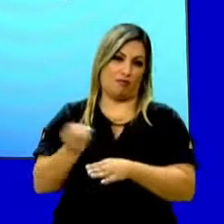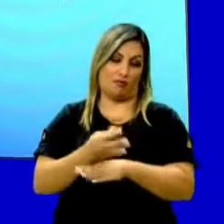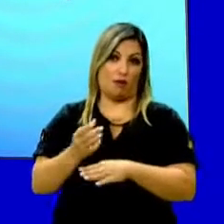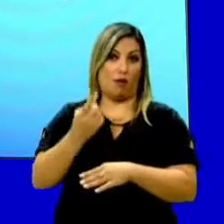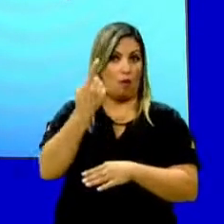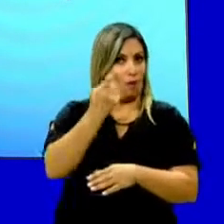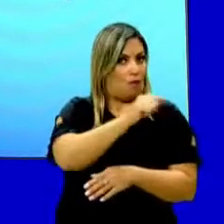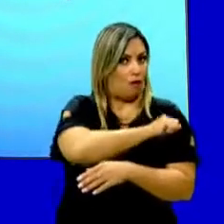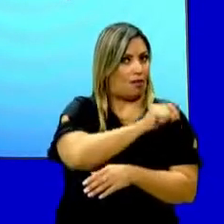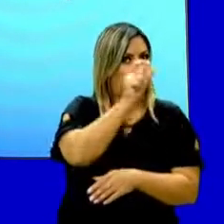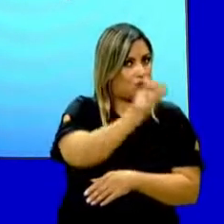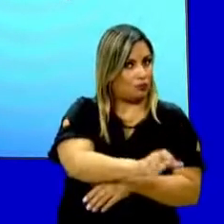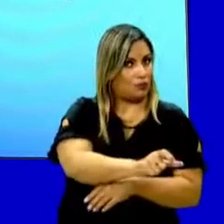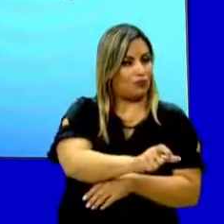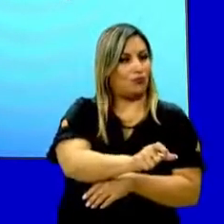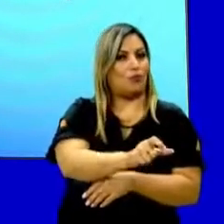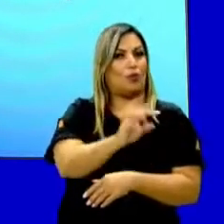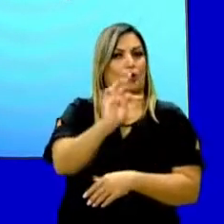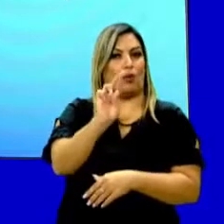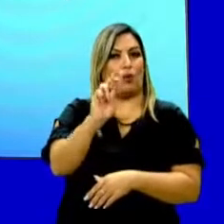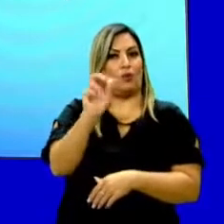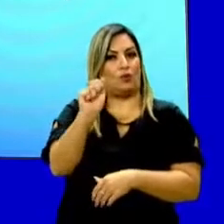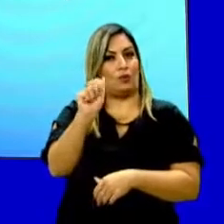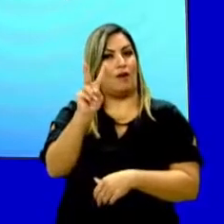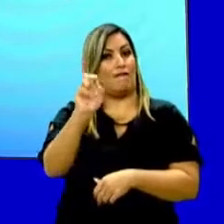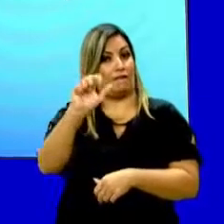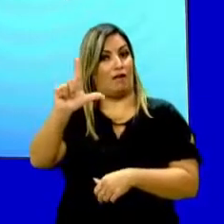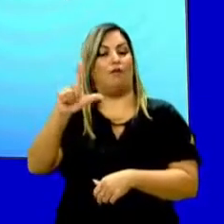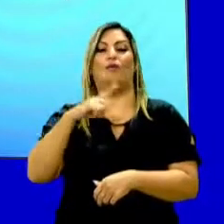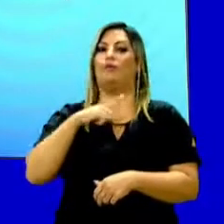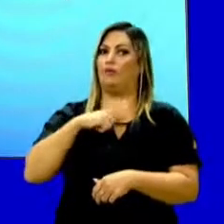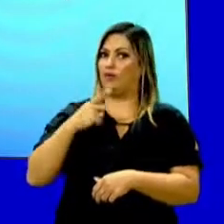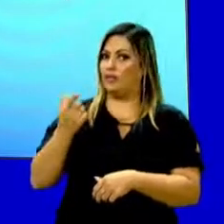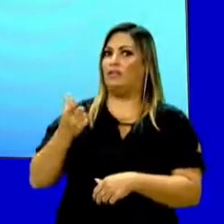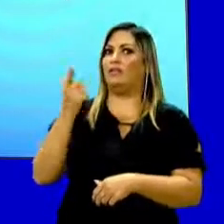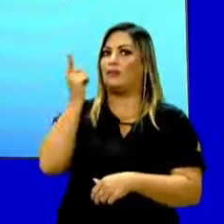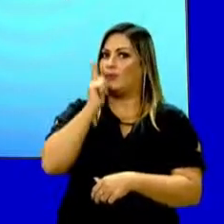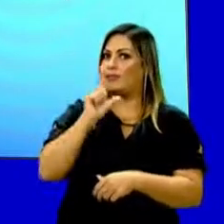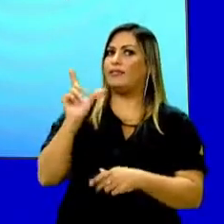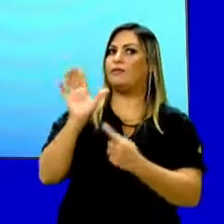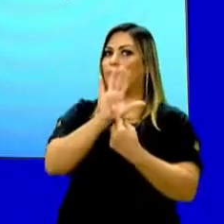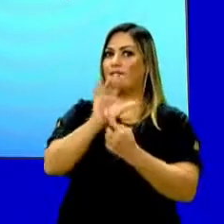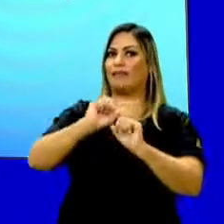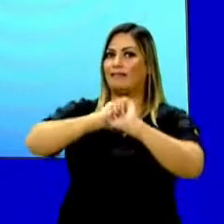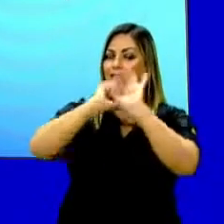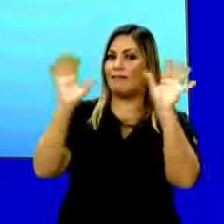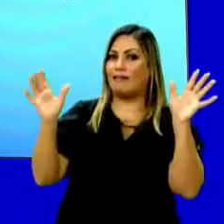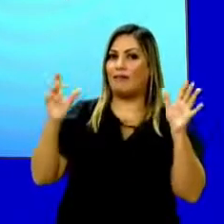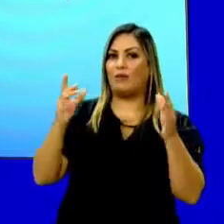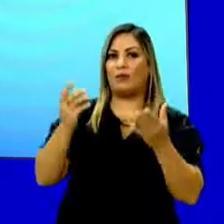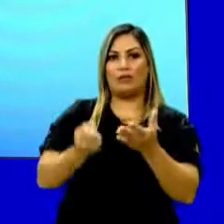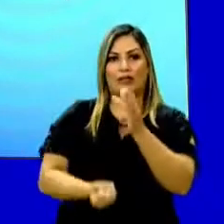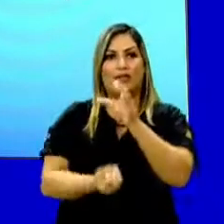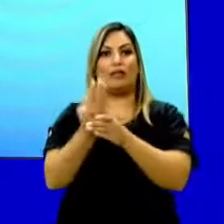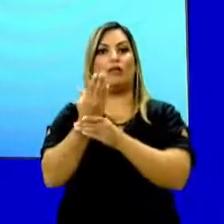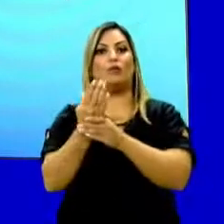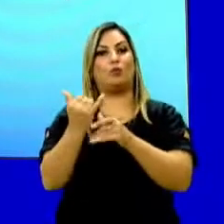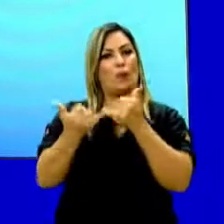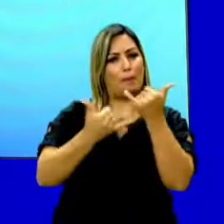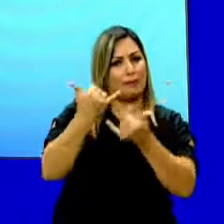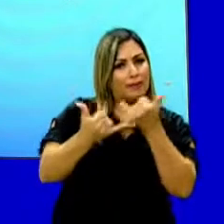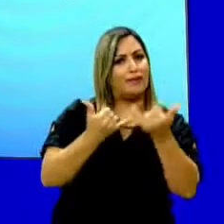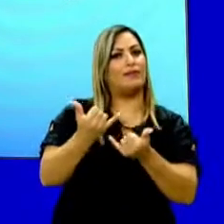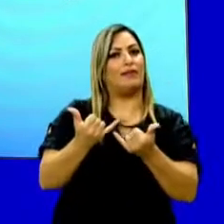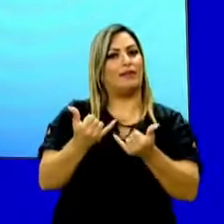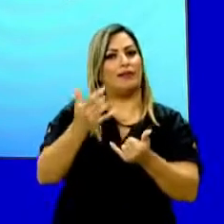Um dos seus alunos, porém, o Trevor, ele destacou-se criando um jogo em que a pessoa, a